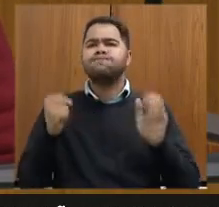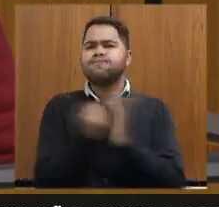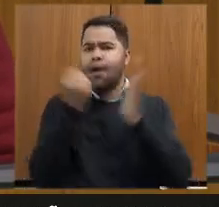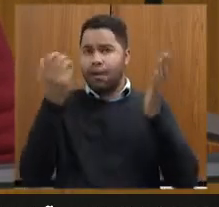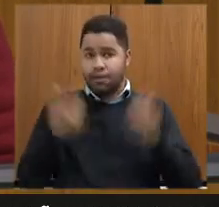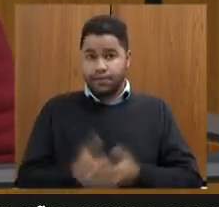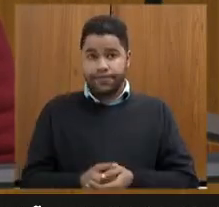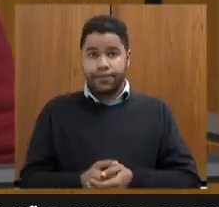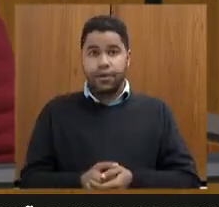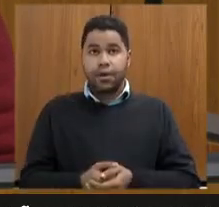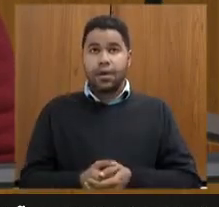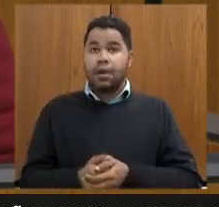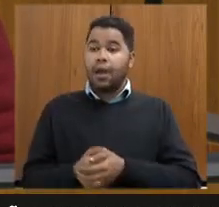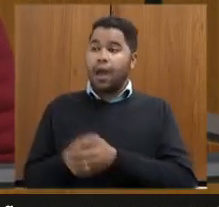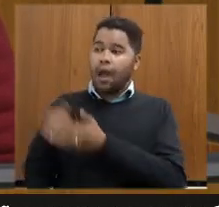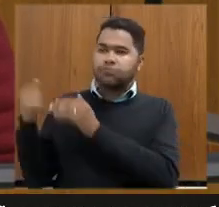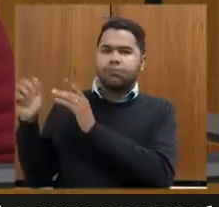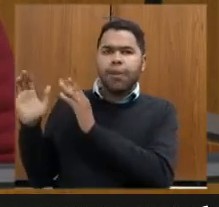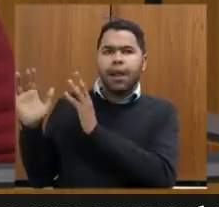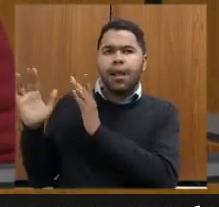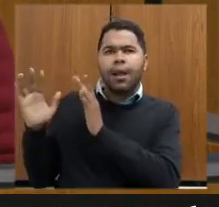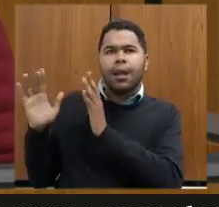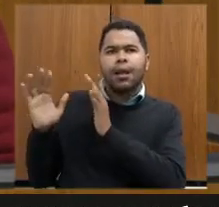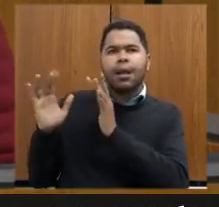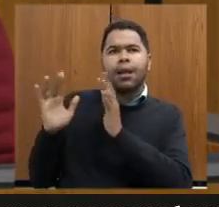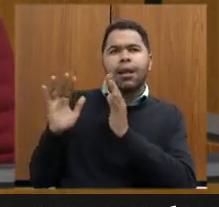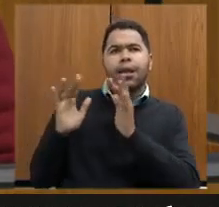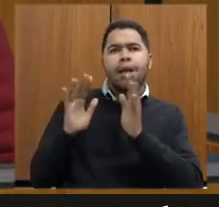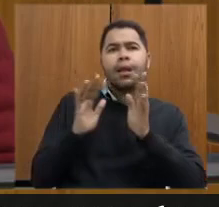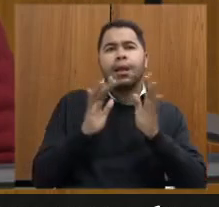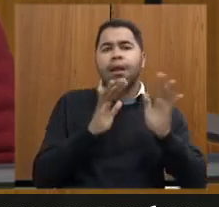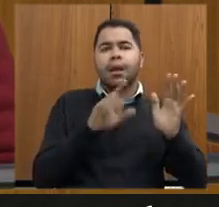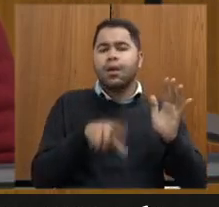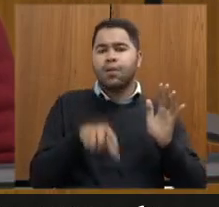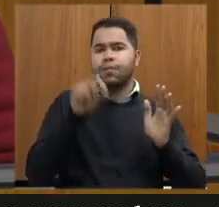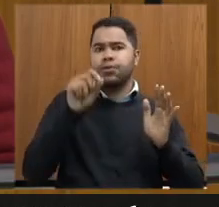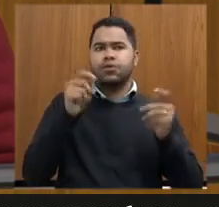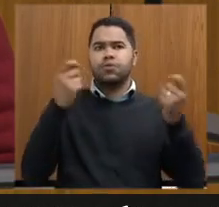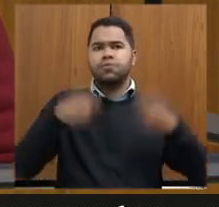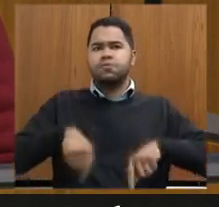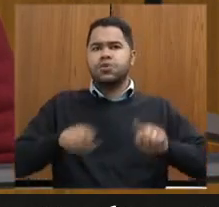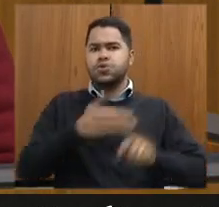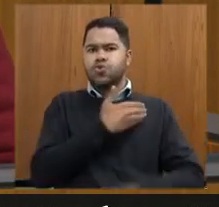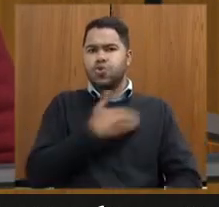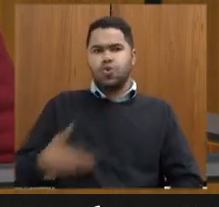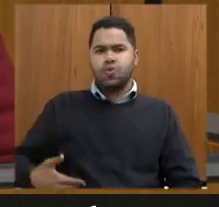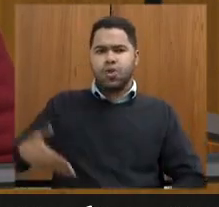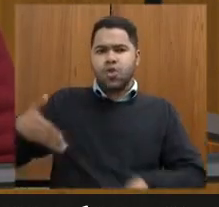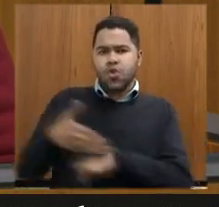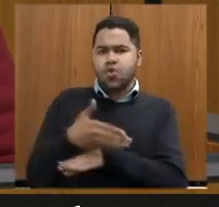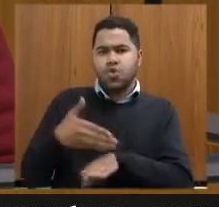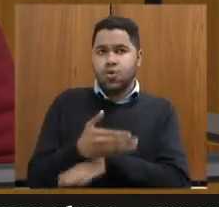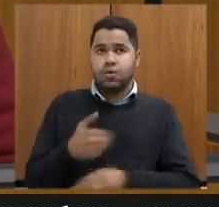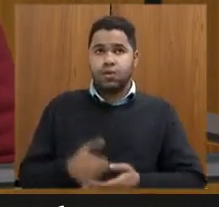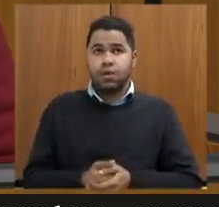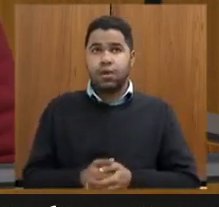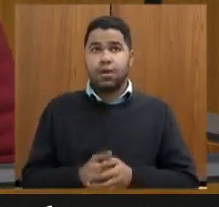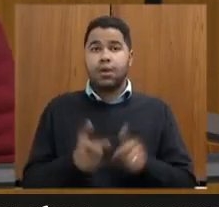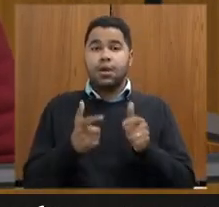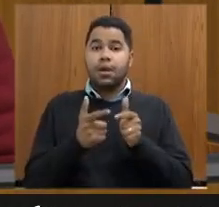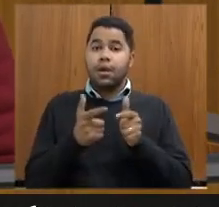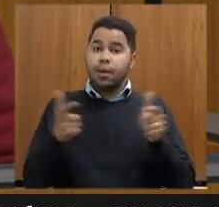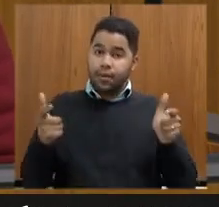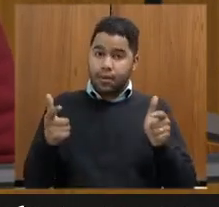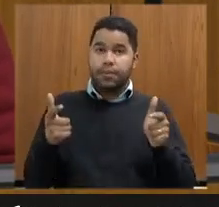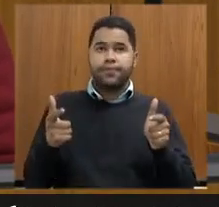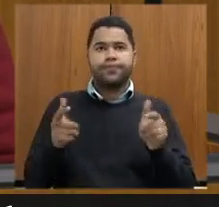cronologia é muito clara na opção e não precisa do governador interferir a maioria dos